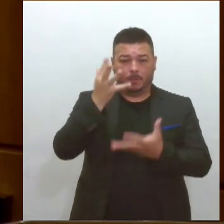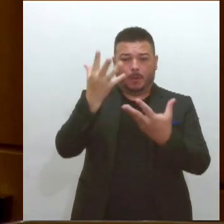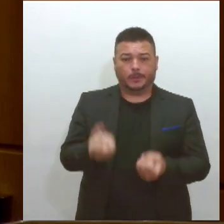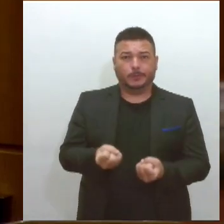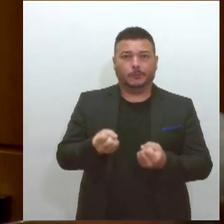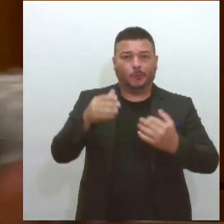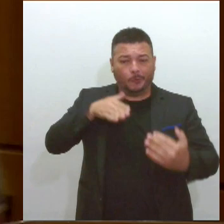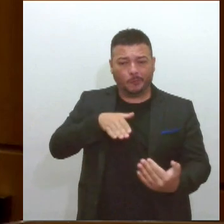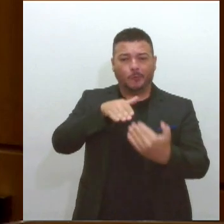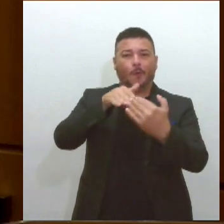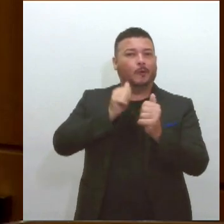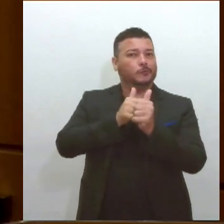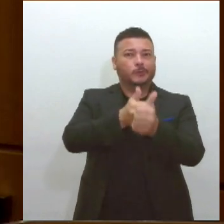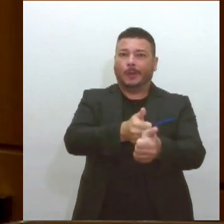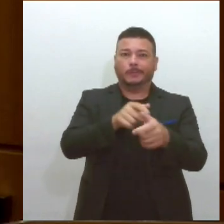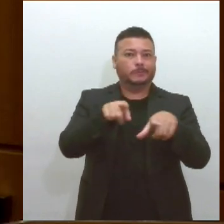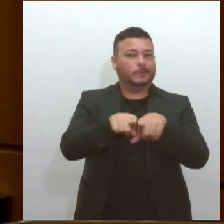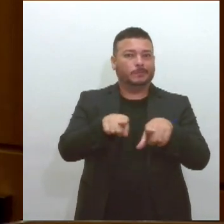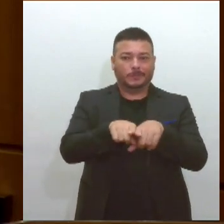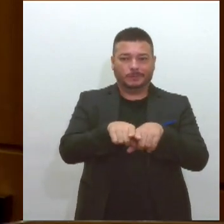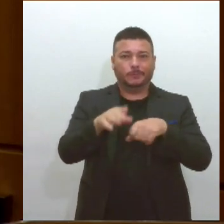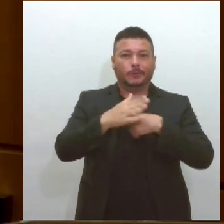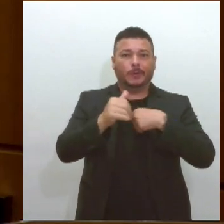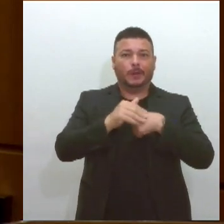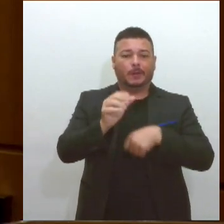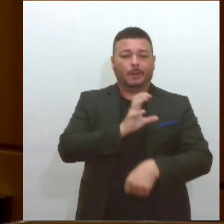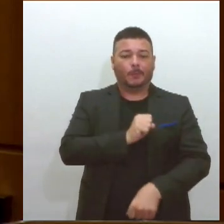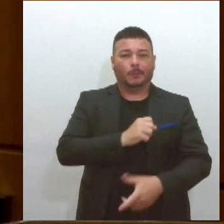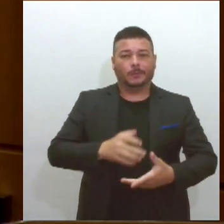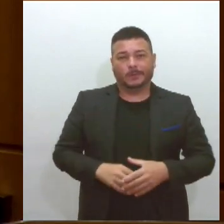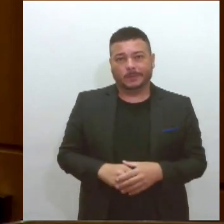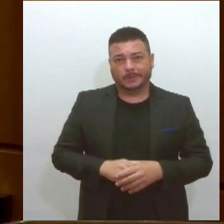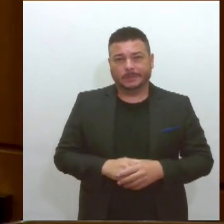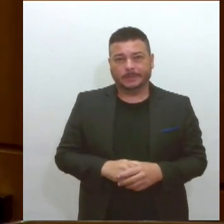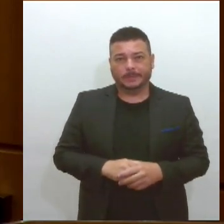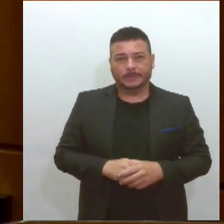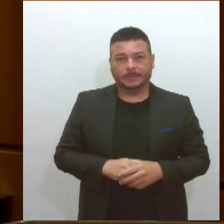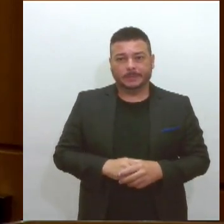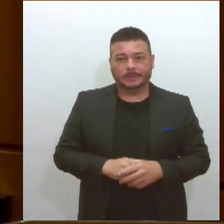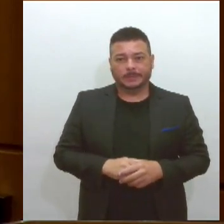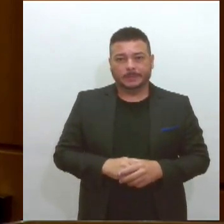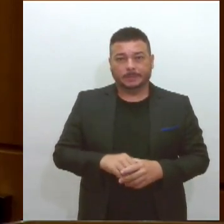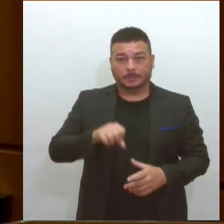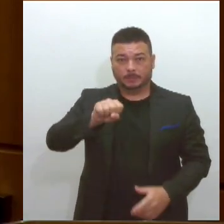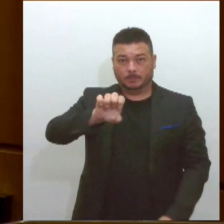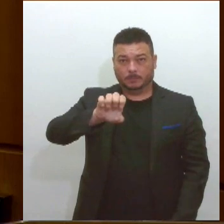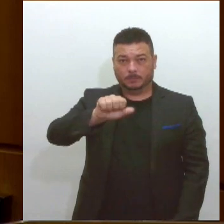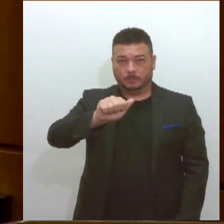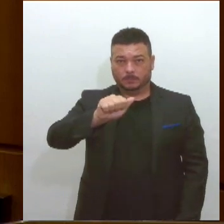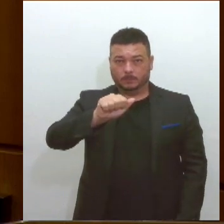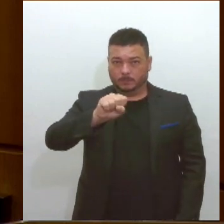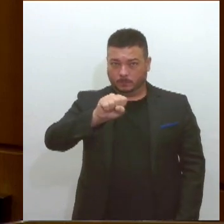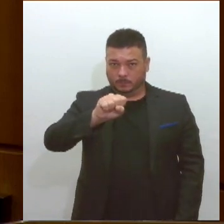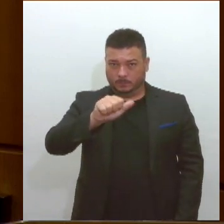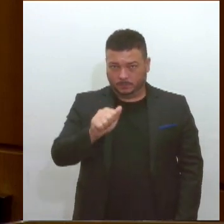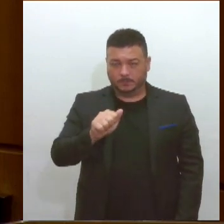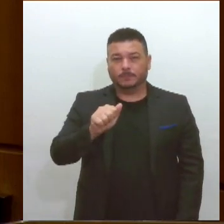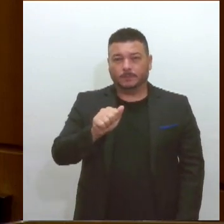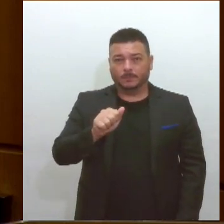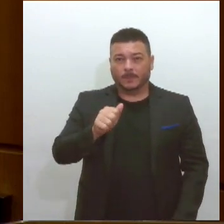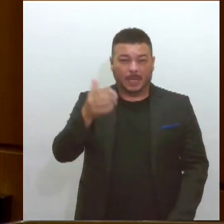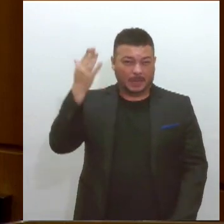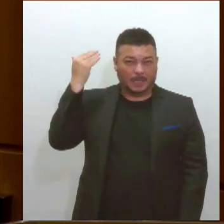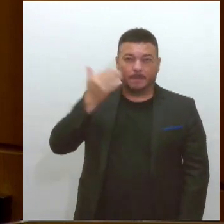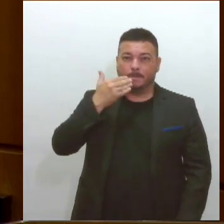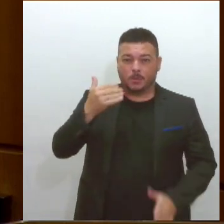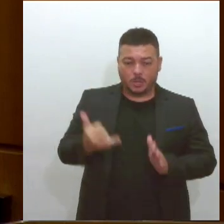toda força, carinho e amor. Um SEASA que quando foi feita a sua licitação, já